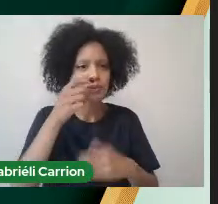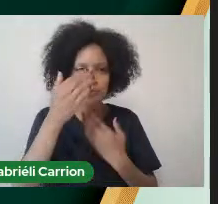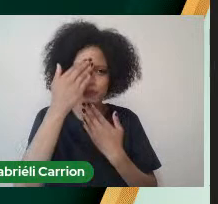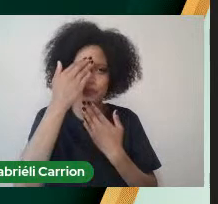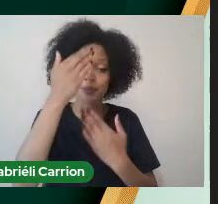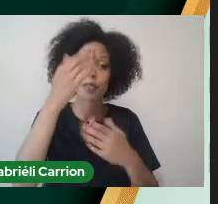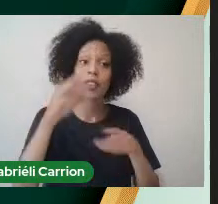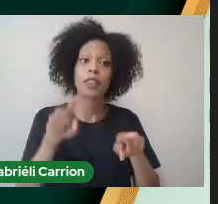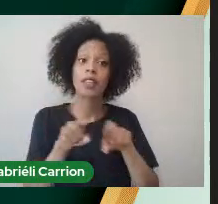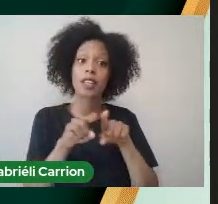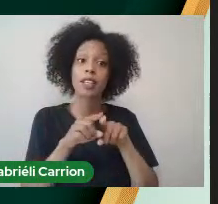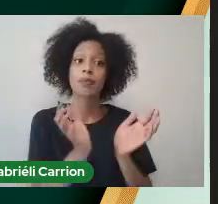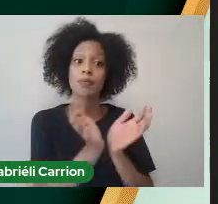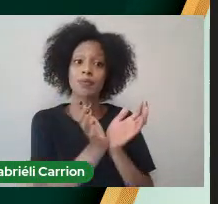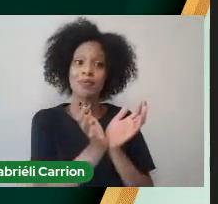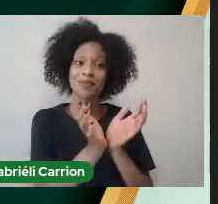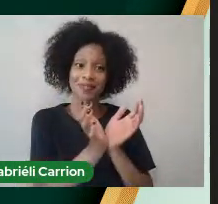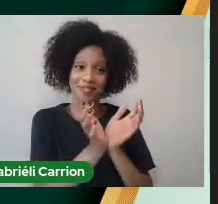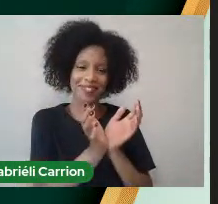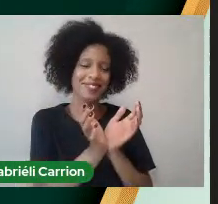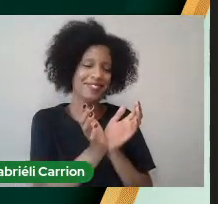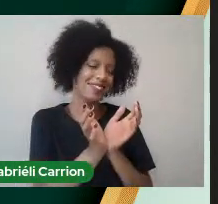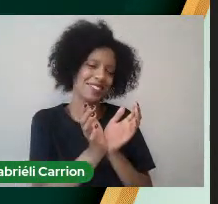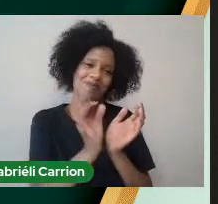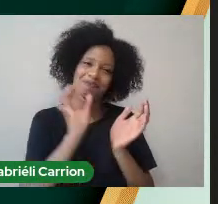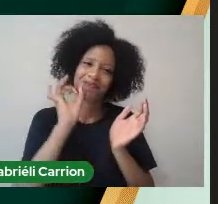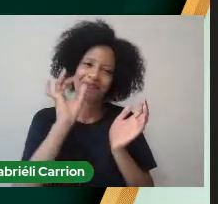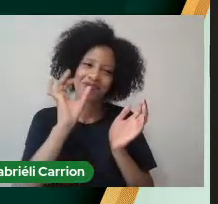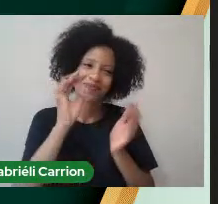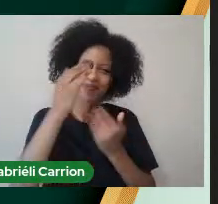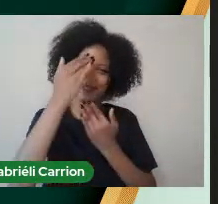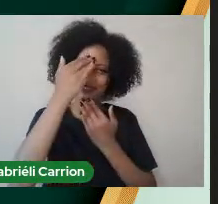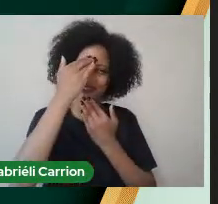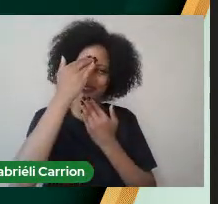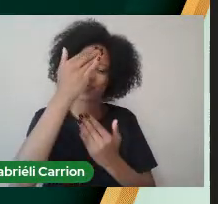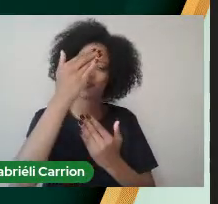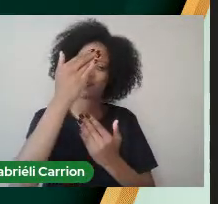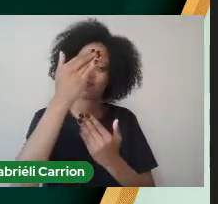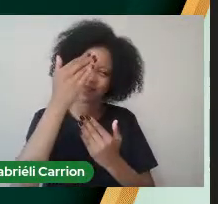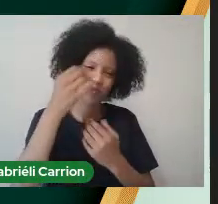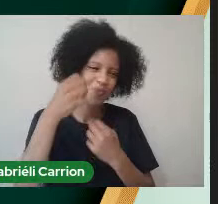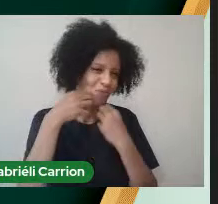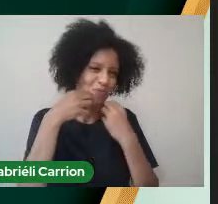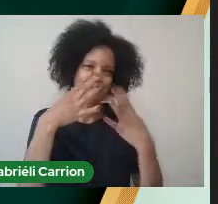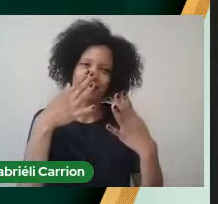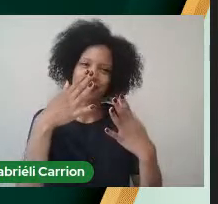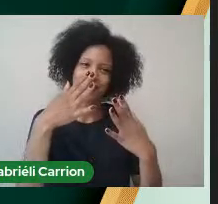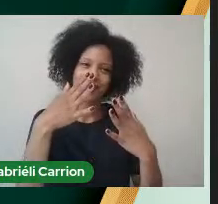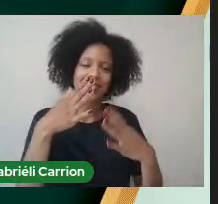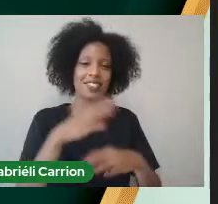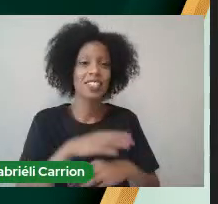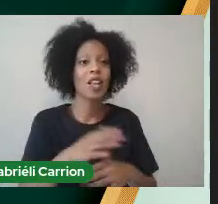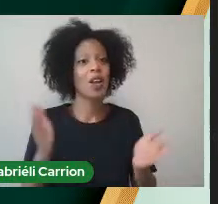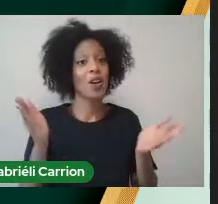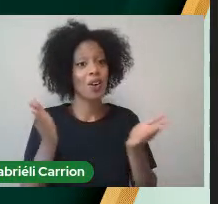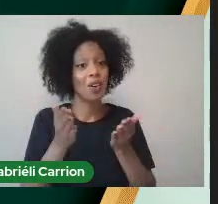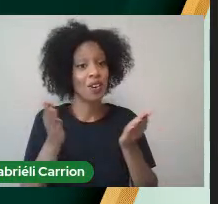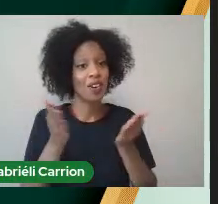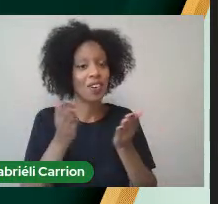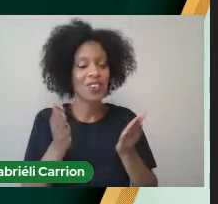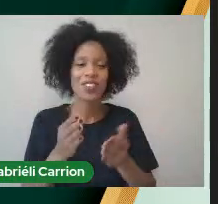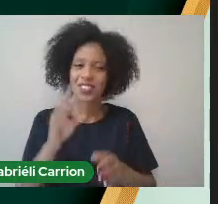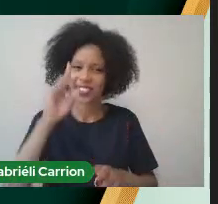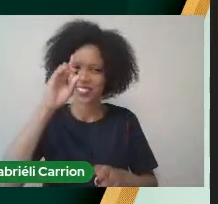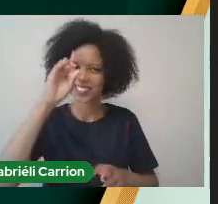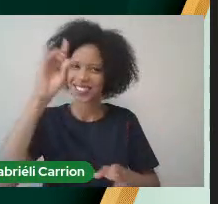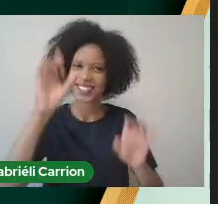amados Colegas Que eu não tenho Palavras para agradecer Valeu Hoje é o dia Hoje